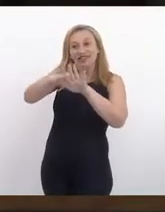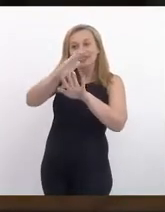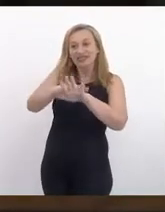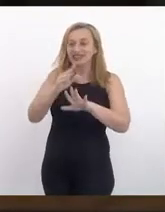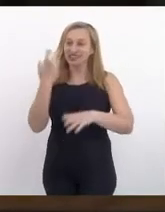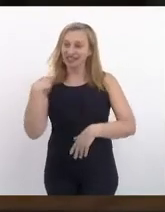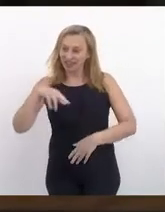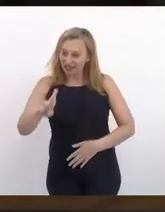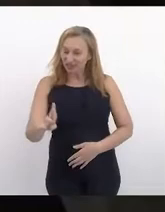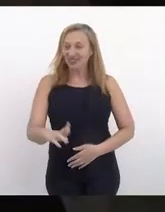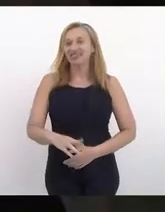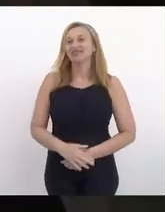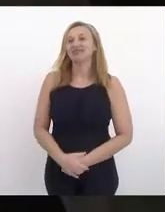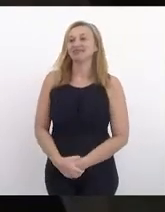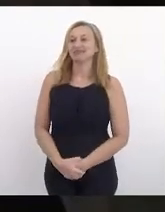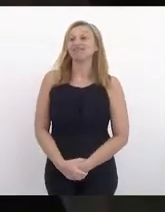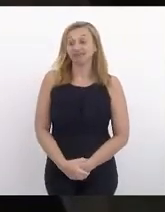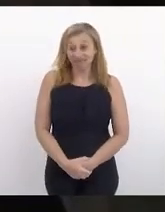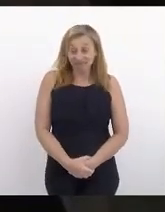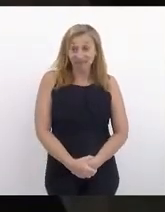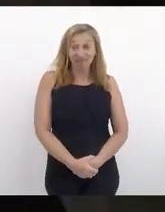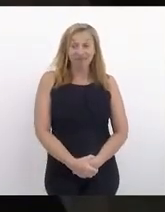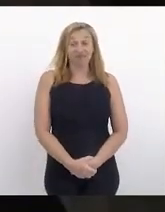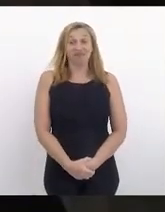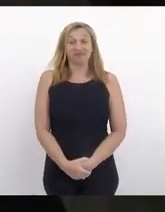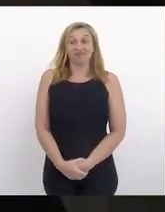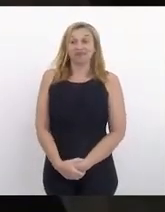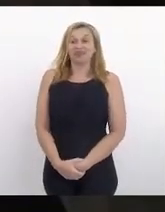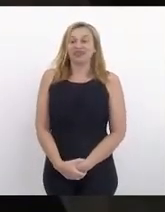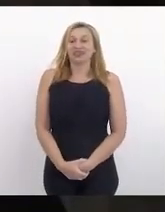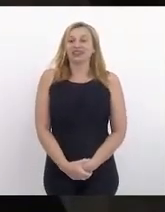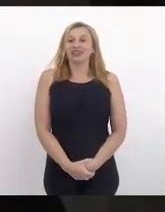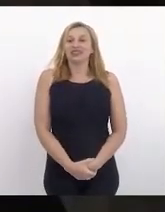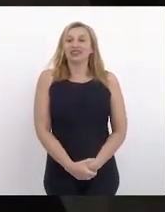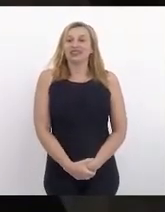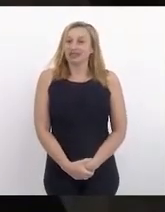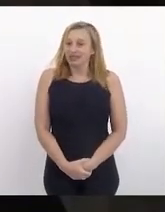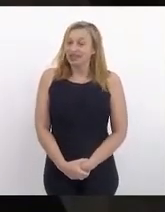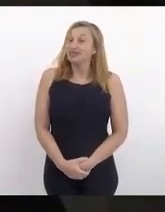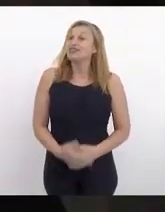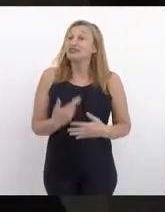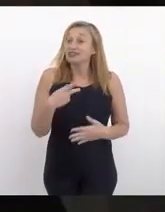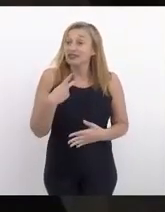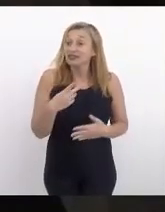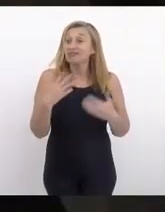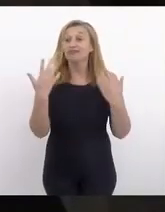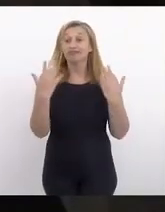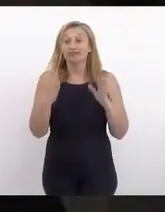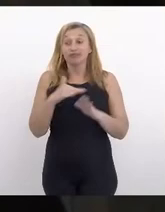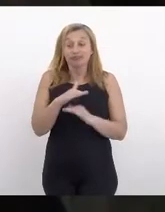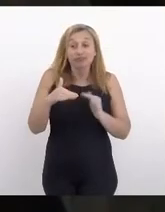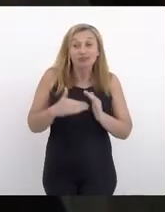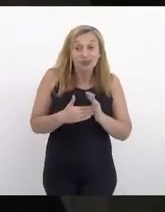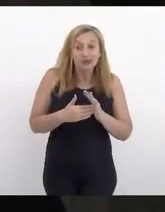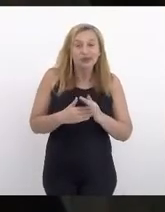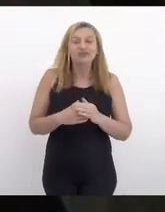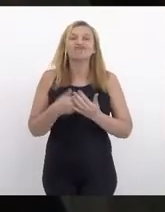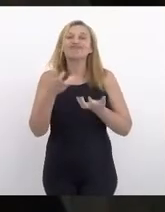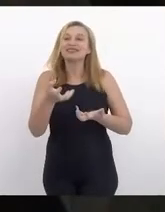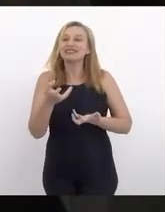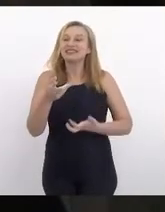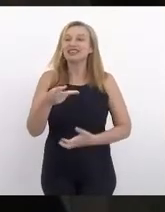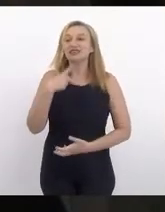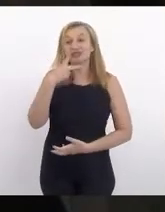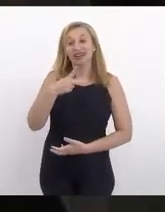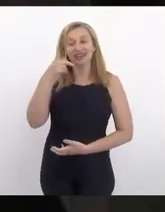religiosas. Feita as devidas saudações, queria dizer,